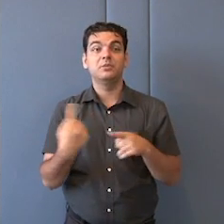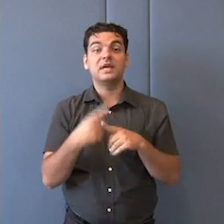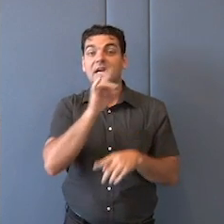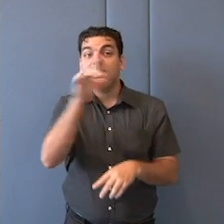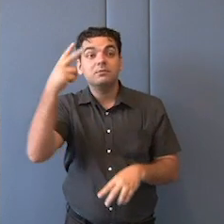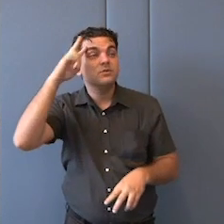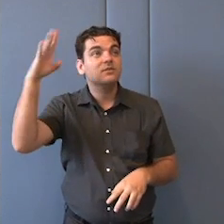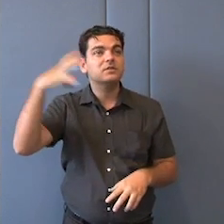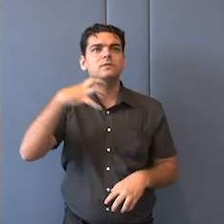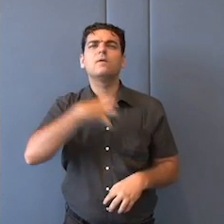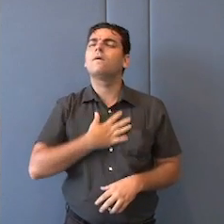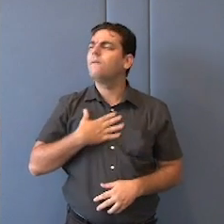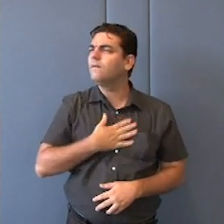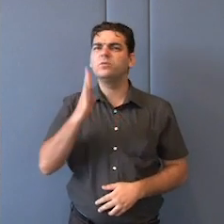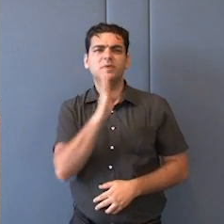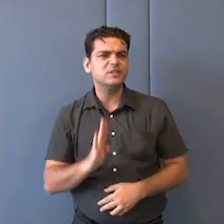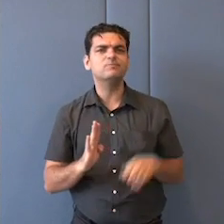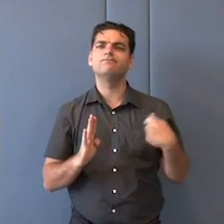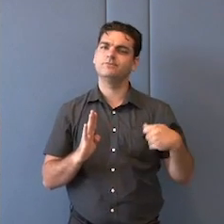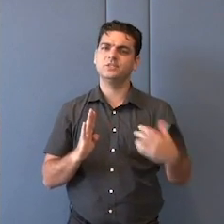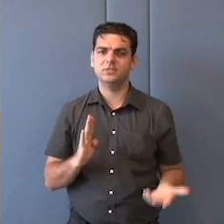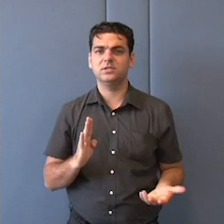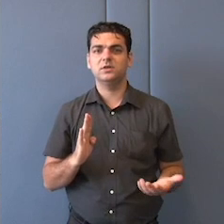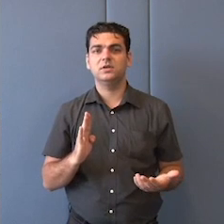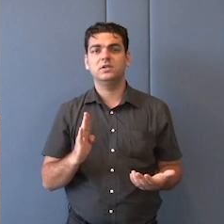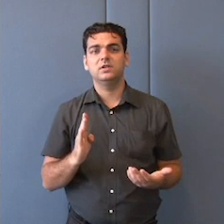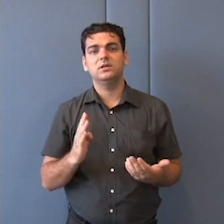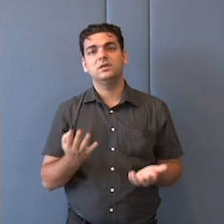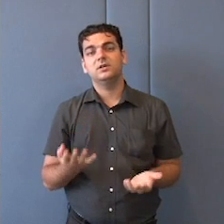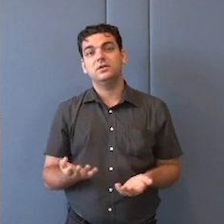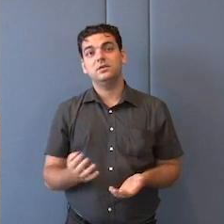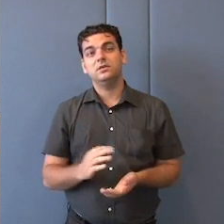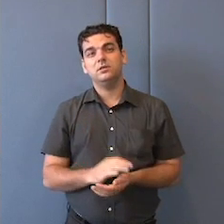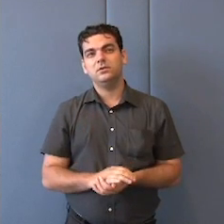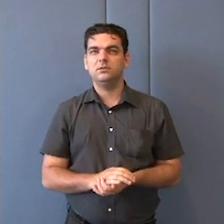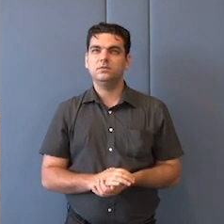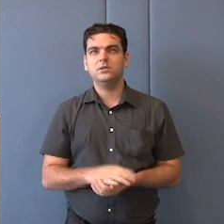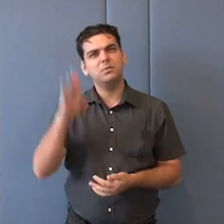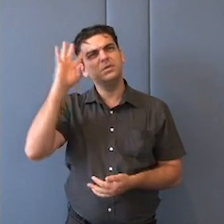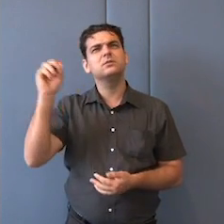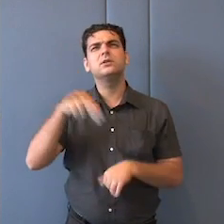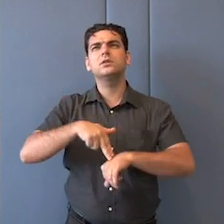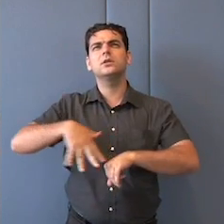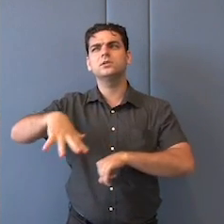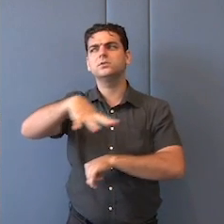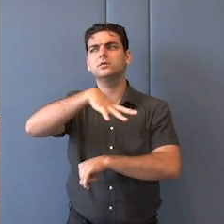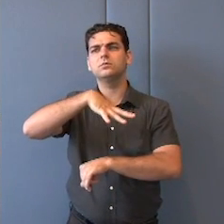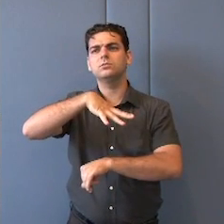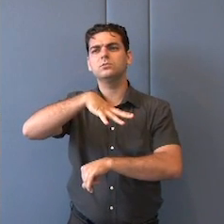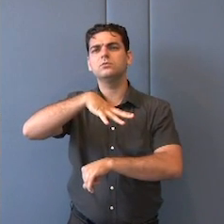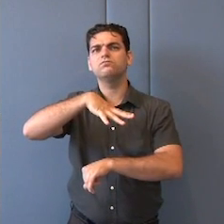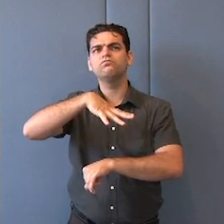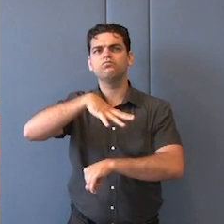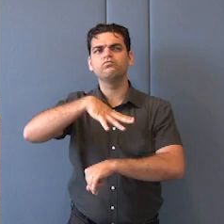soberania e da liberdade. E, ao mesmo tempo, aqui já tem a ideia de nação, independência nacional,